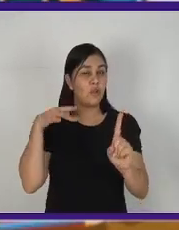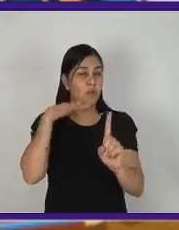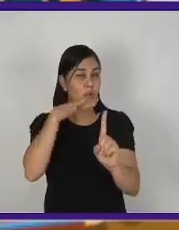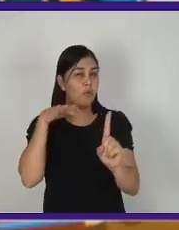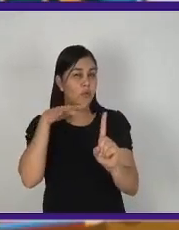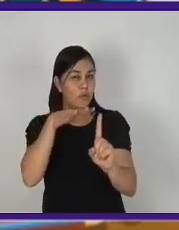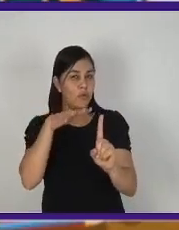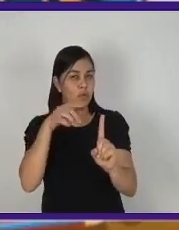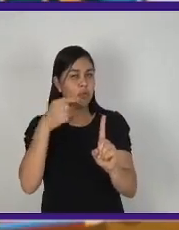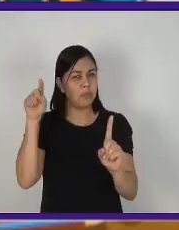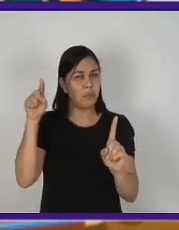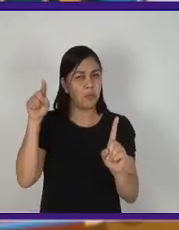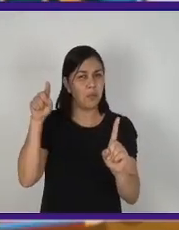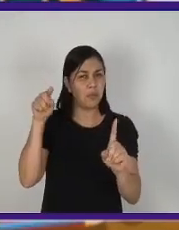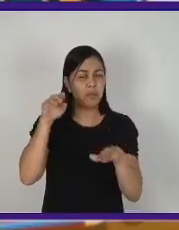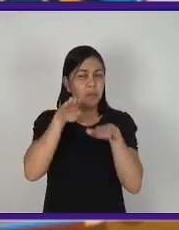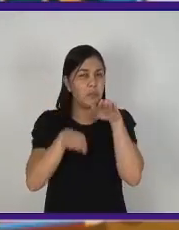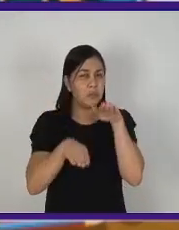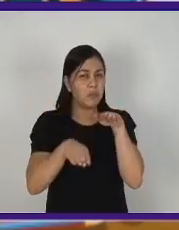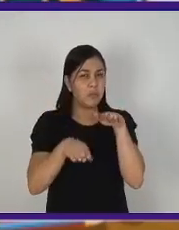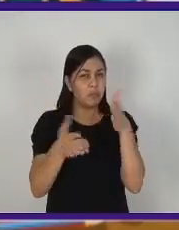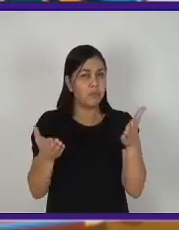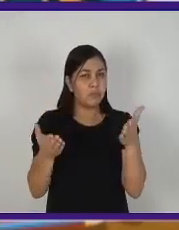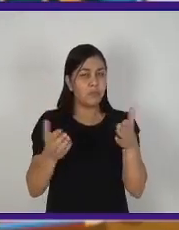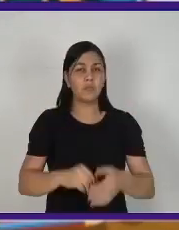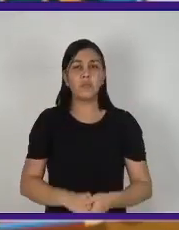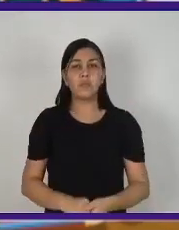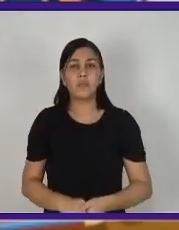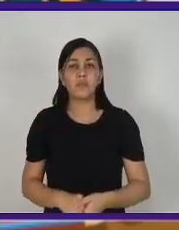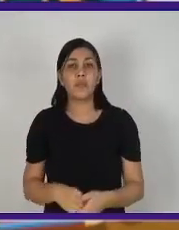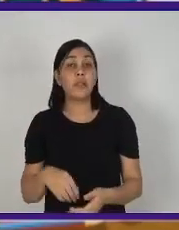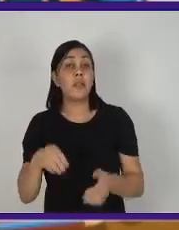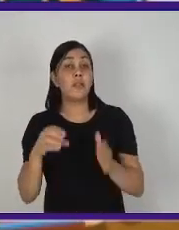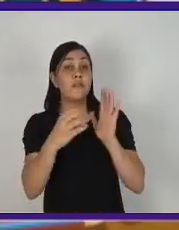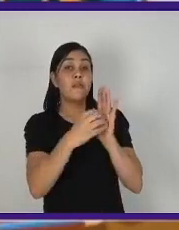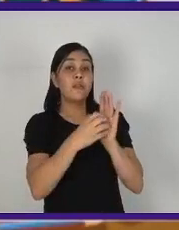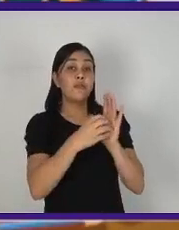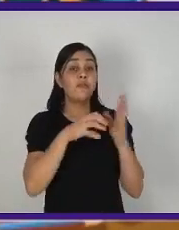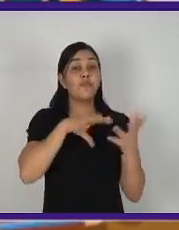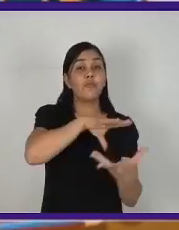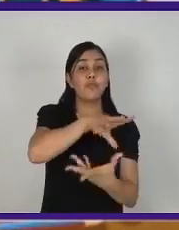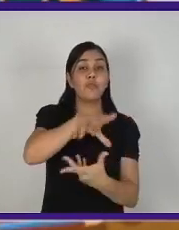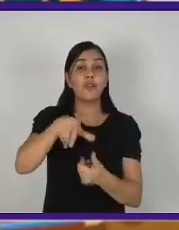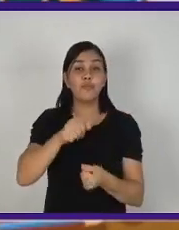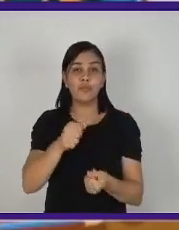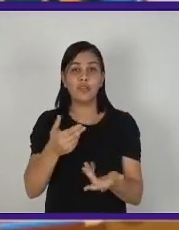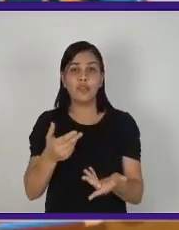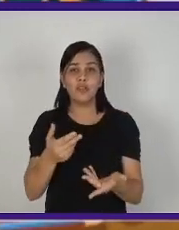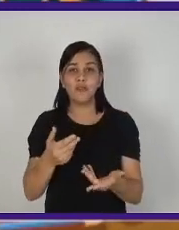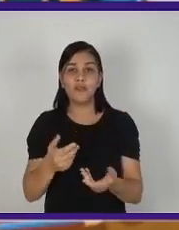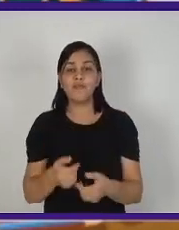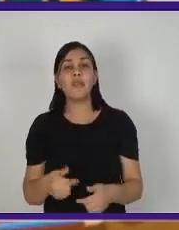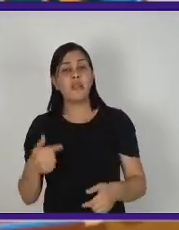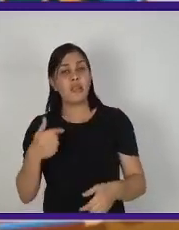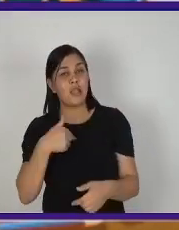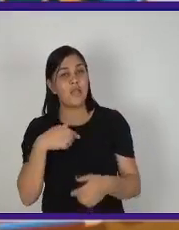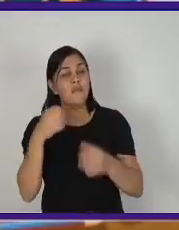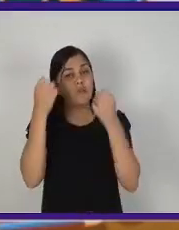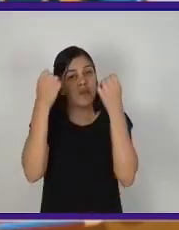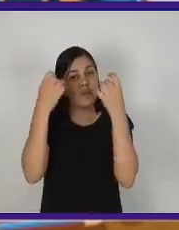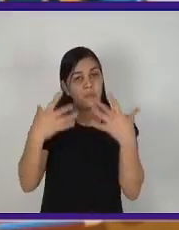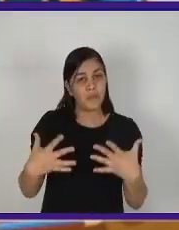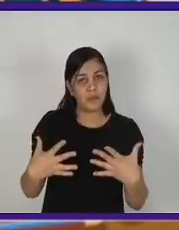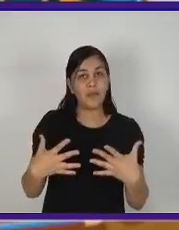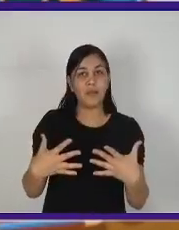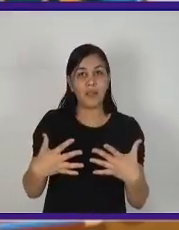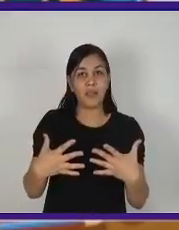influência aí desproporcional? E que símbolos da mundialização você pode citar? A gente citou na aula a rede